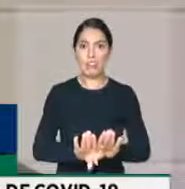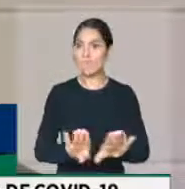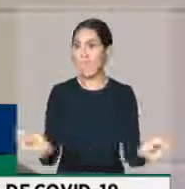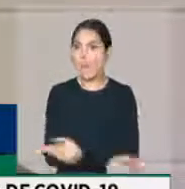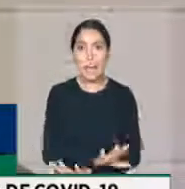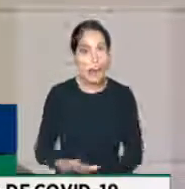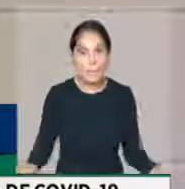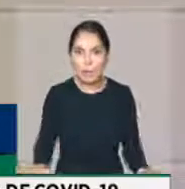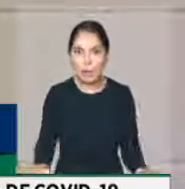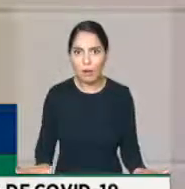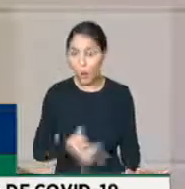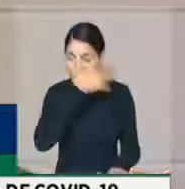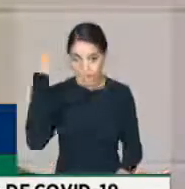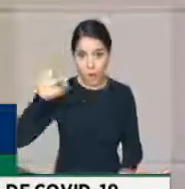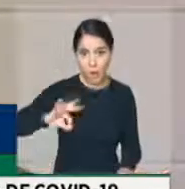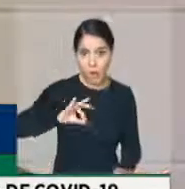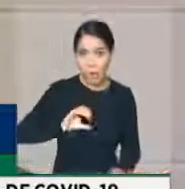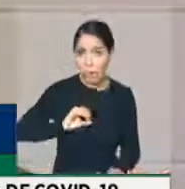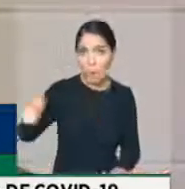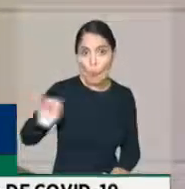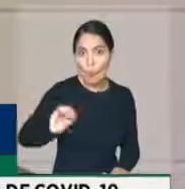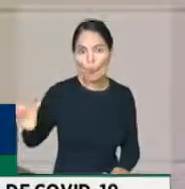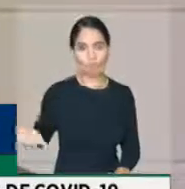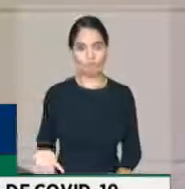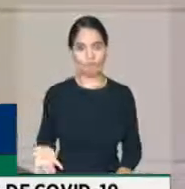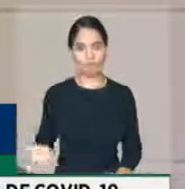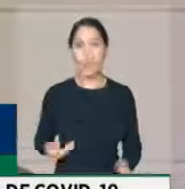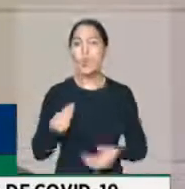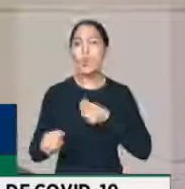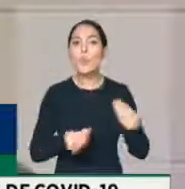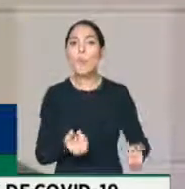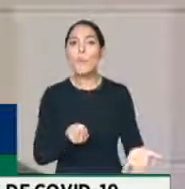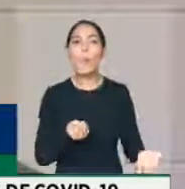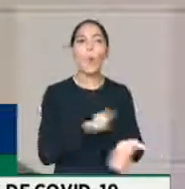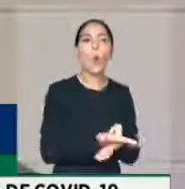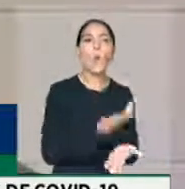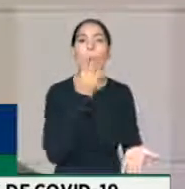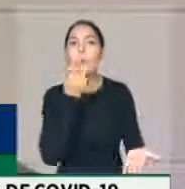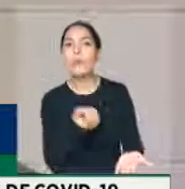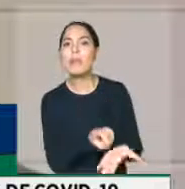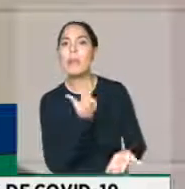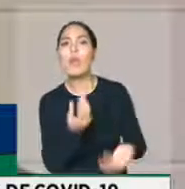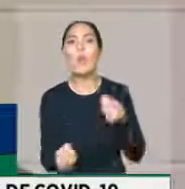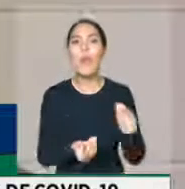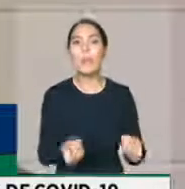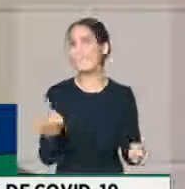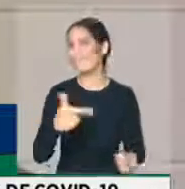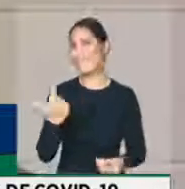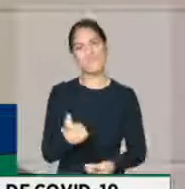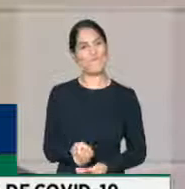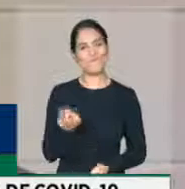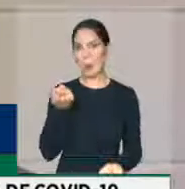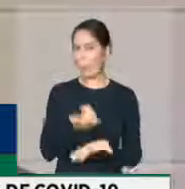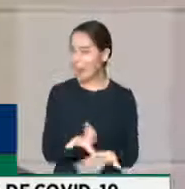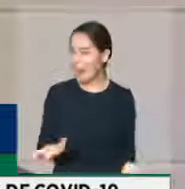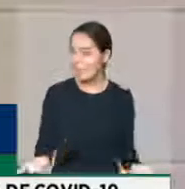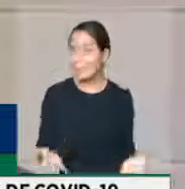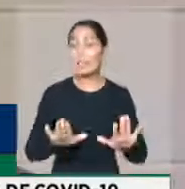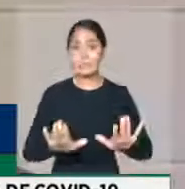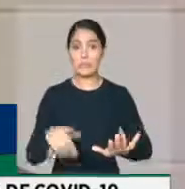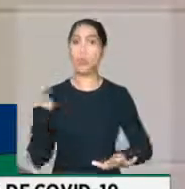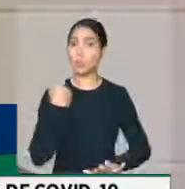mais salário e não têm mais dinheiro para comprar comida e remédio. Então, por essa razão, o PSB, com toda consciência,